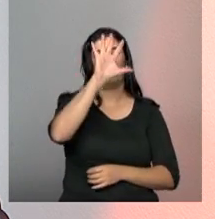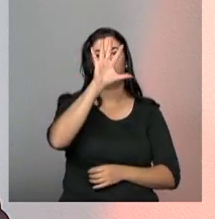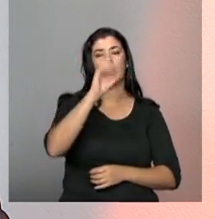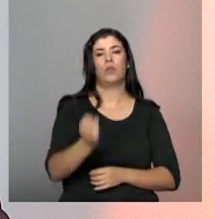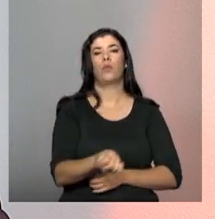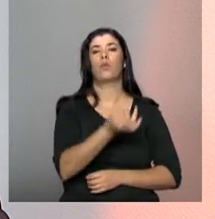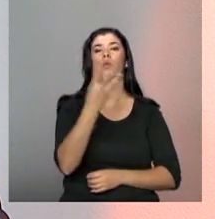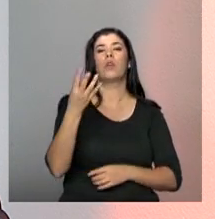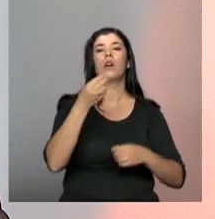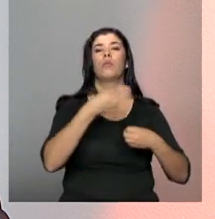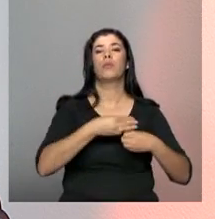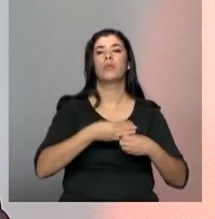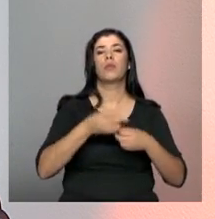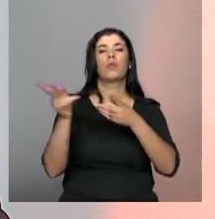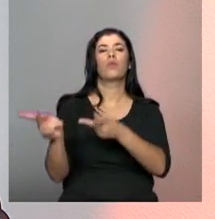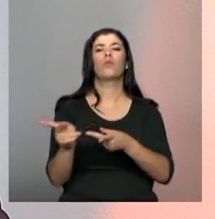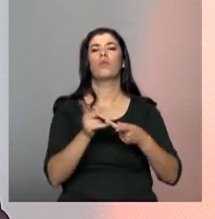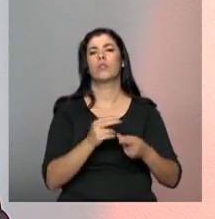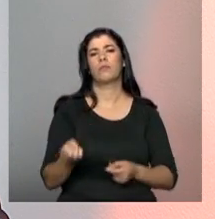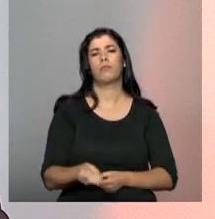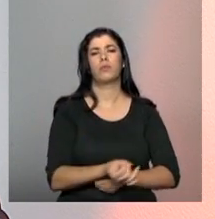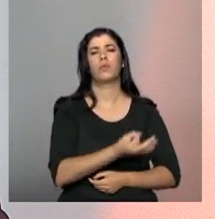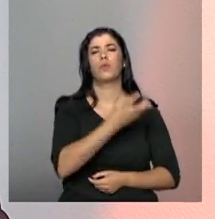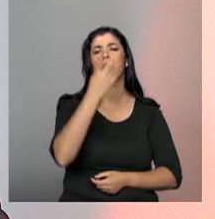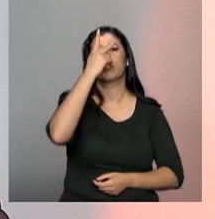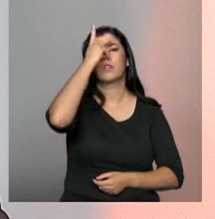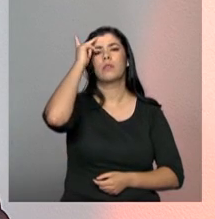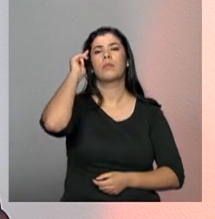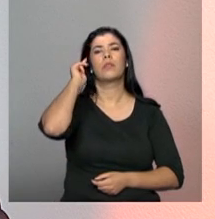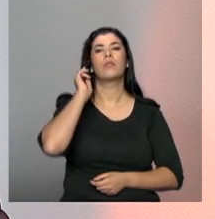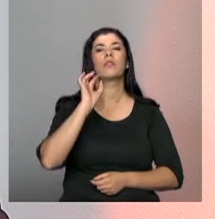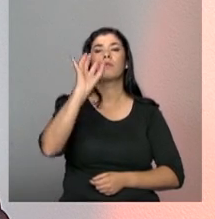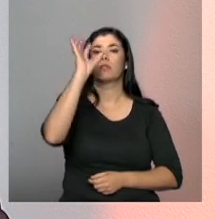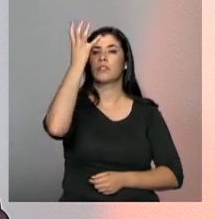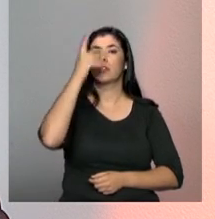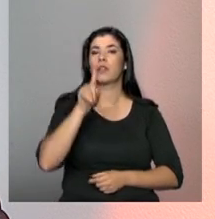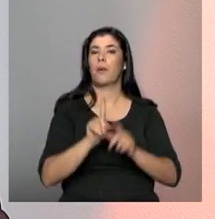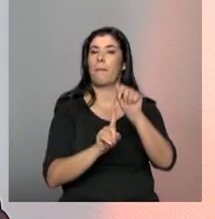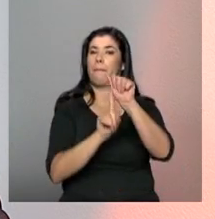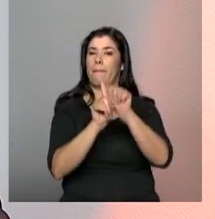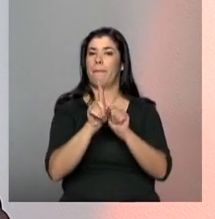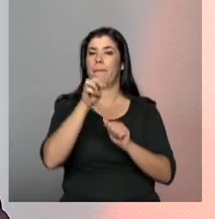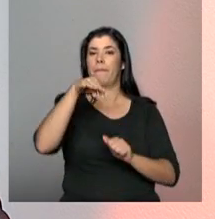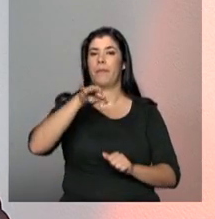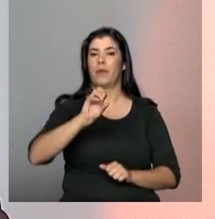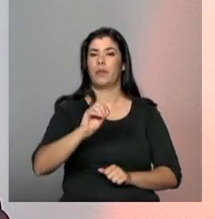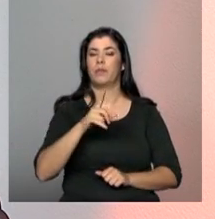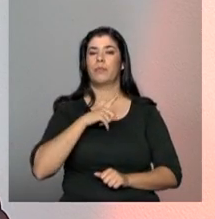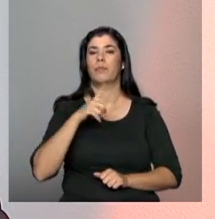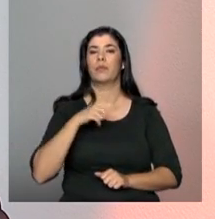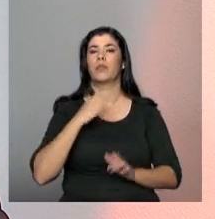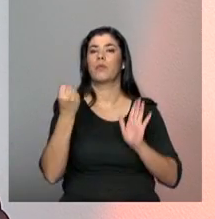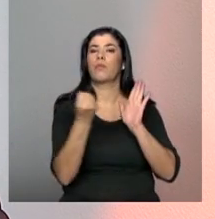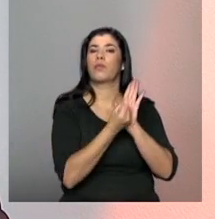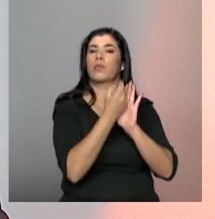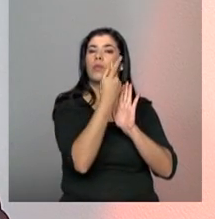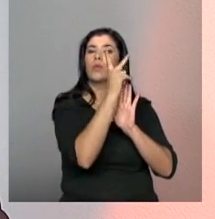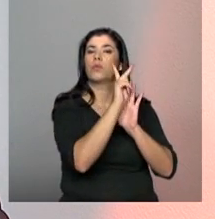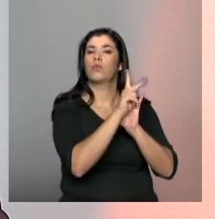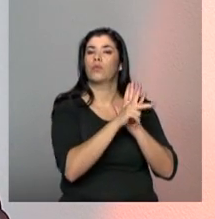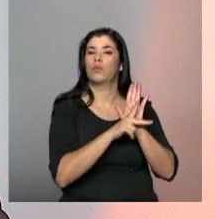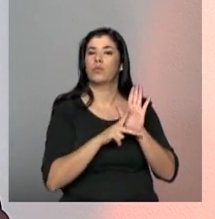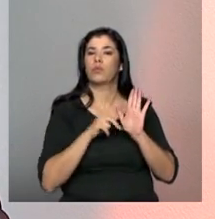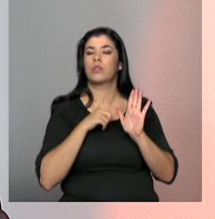delegados nacionais, quantos convidados. Todos esses números nós vamos fechar agora em maio, fazer esse informe, a logomarca da nacional que muitos